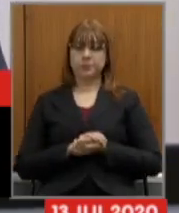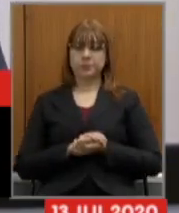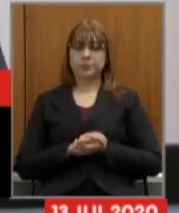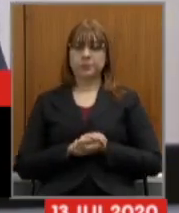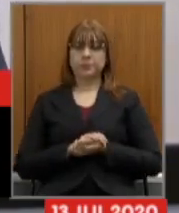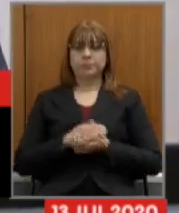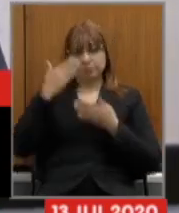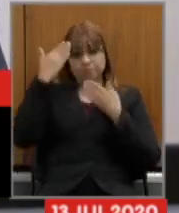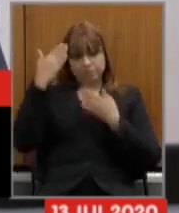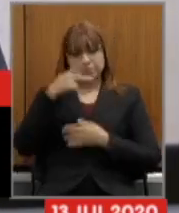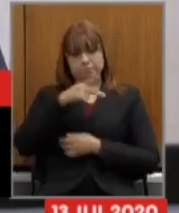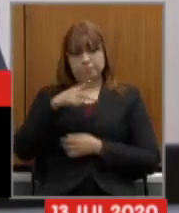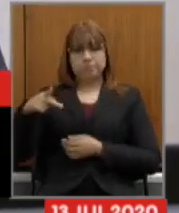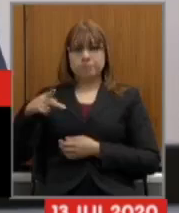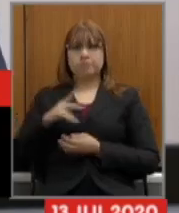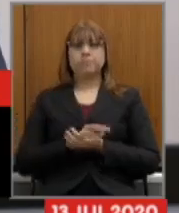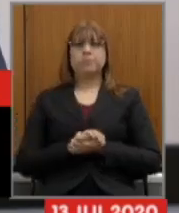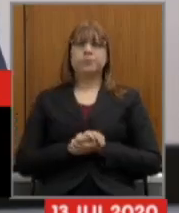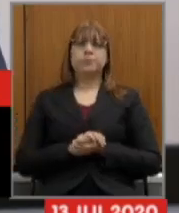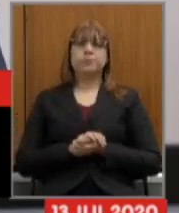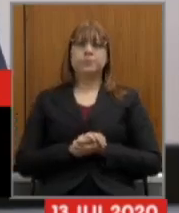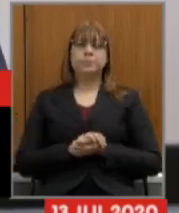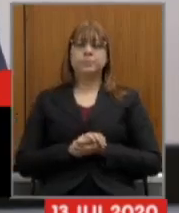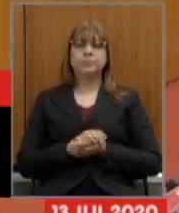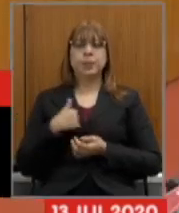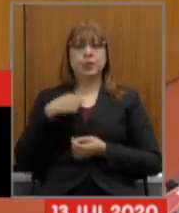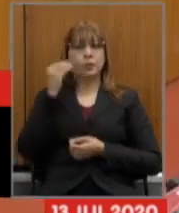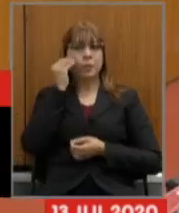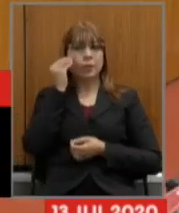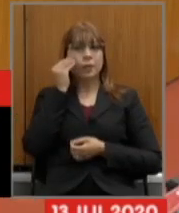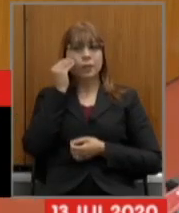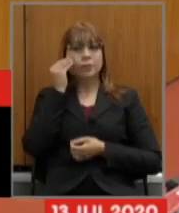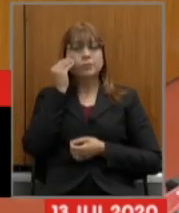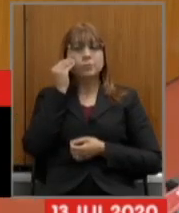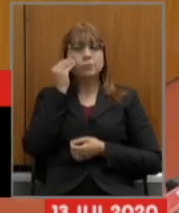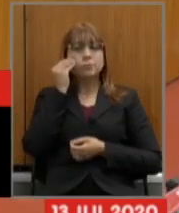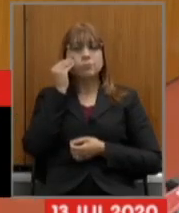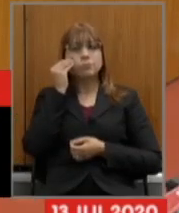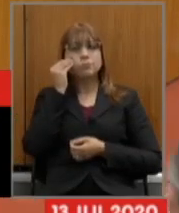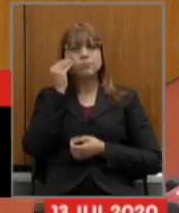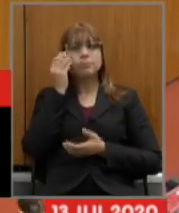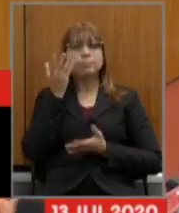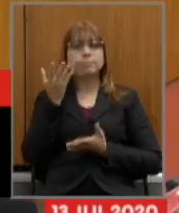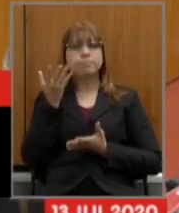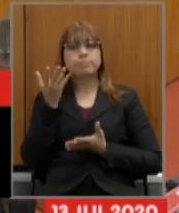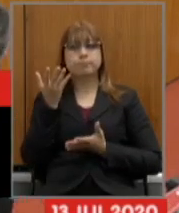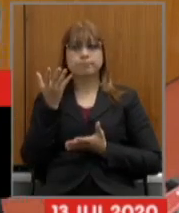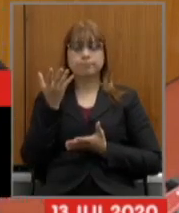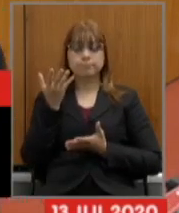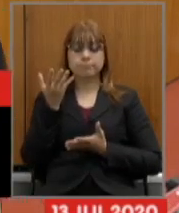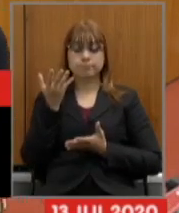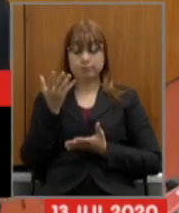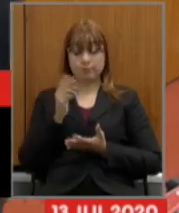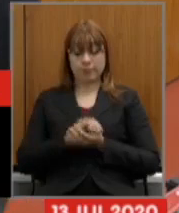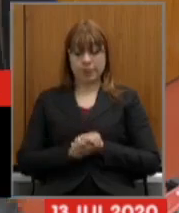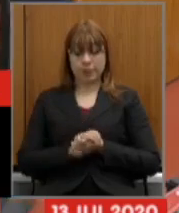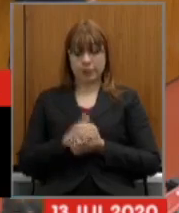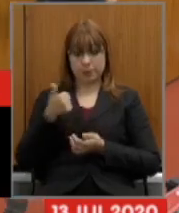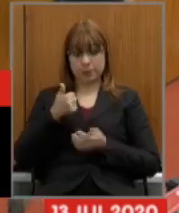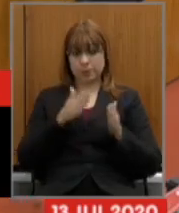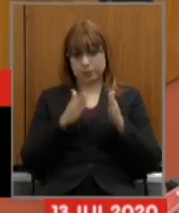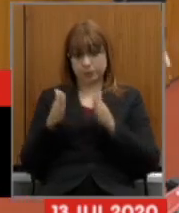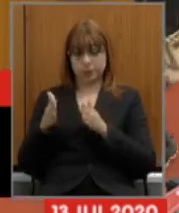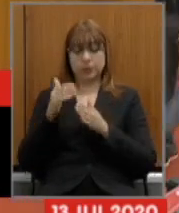obrigado presidente bem vou tentar aqui bom primeiro pela ordem